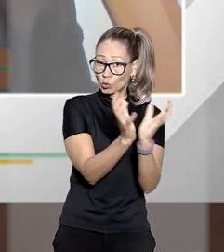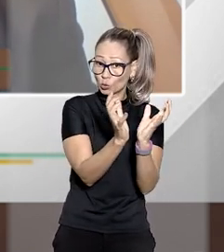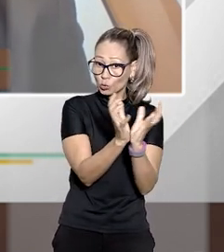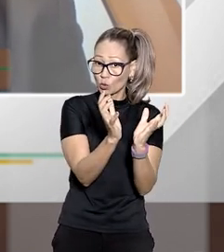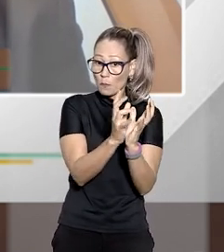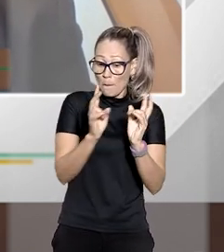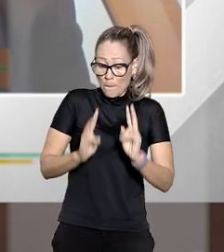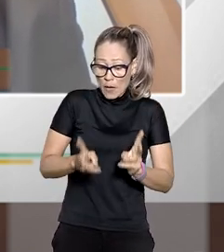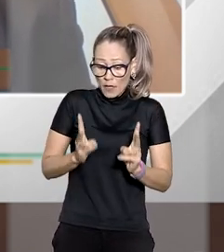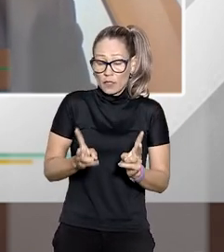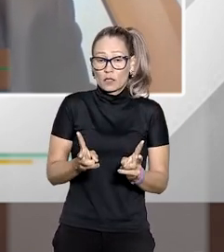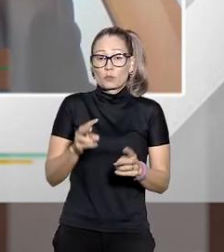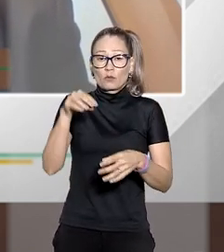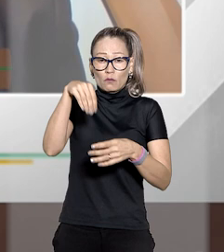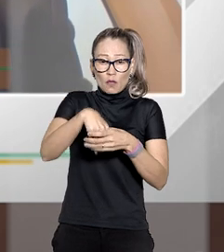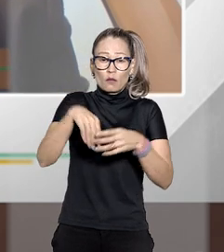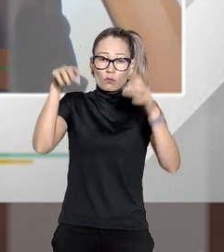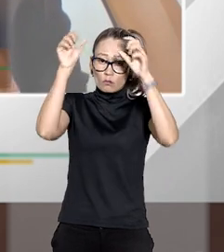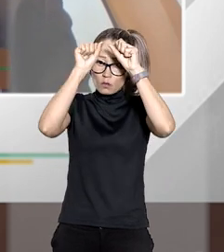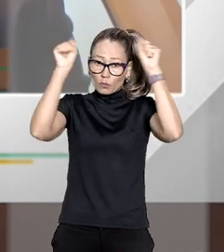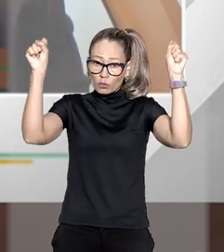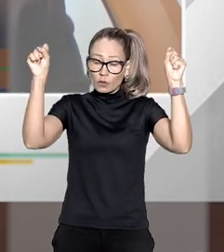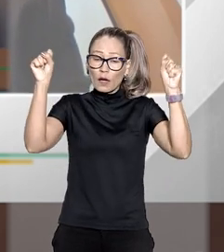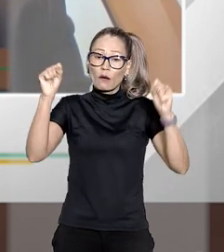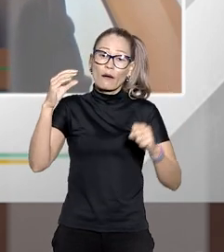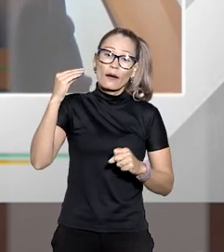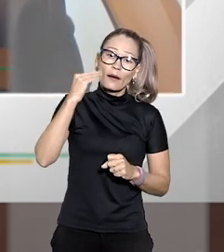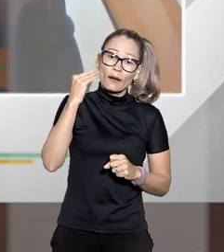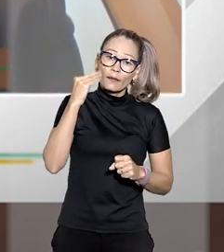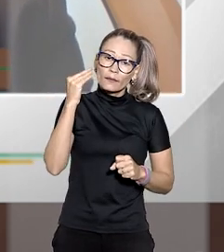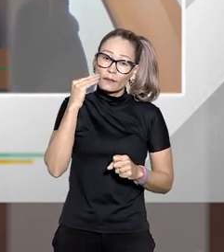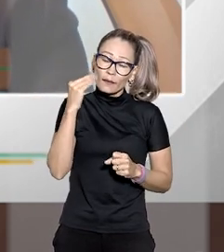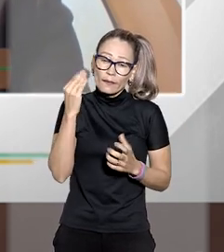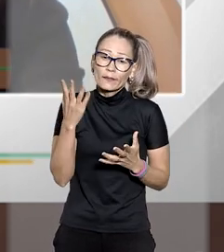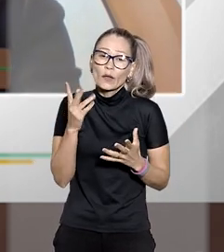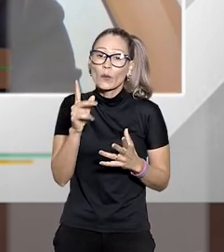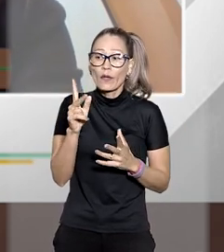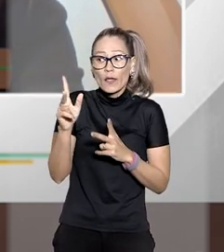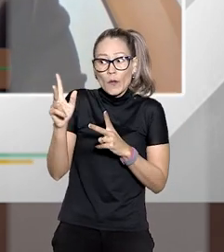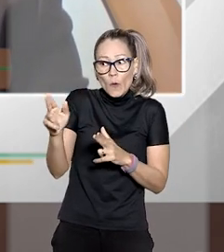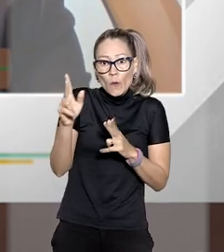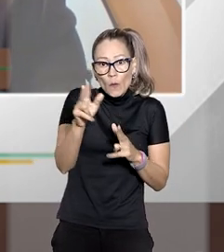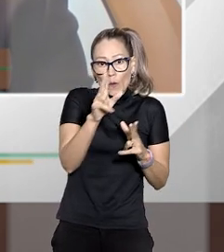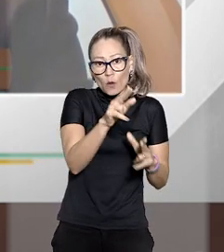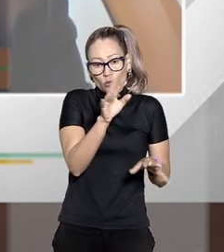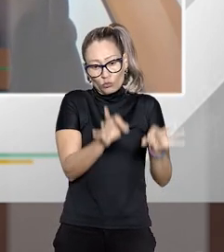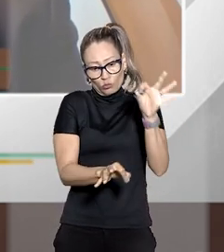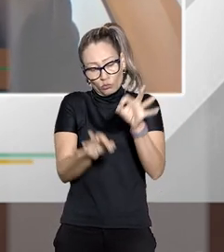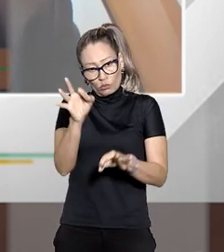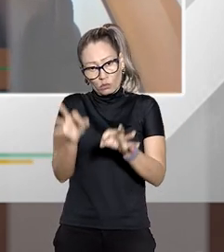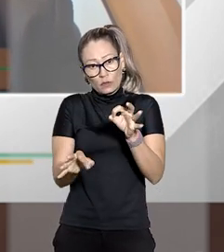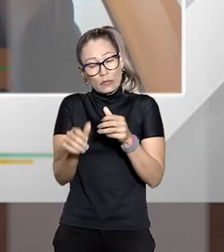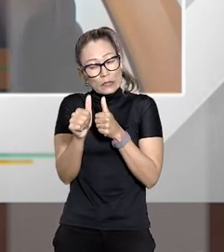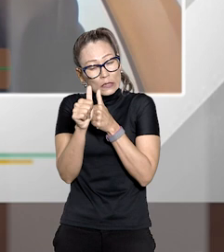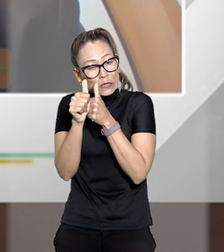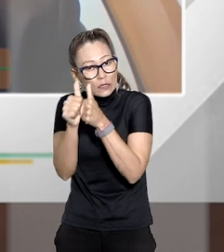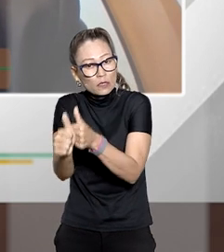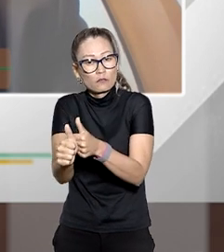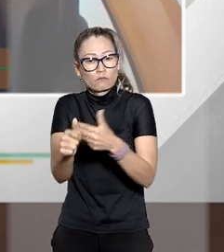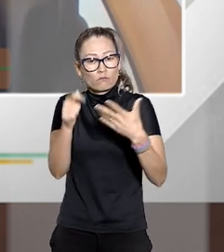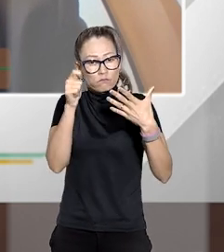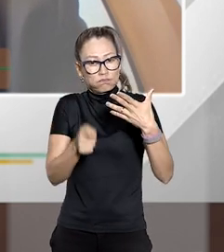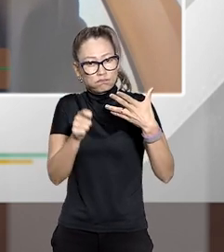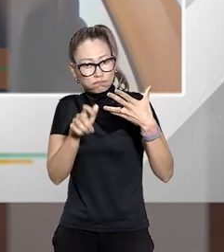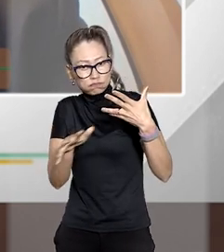do mesmo tribunal e aí tenta-se essa uniformização que se espera que siga a jurisprudência do STJ